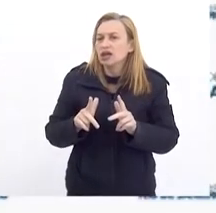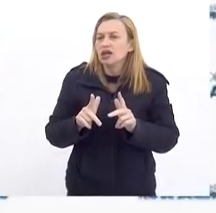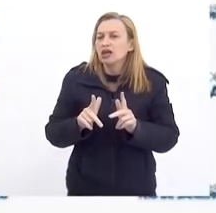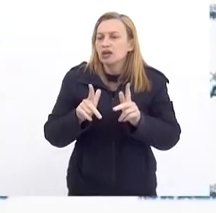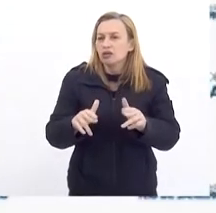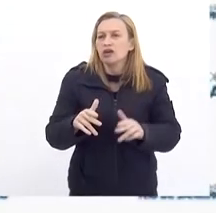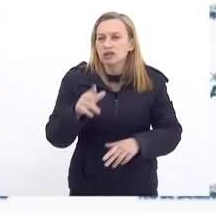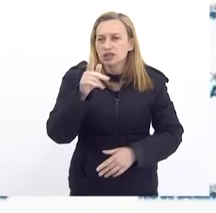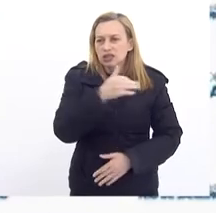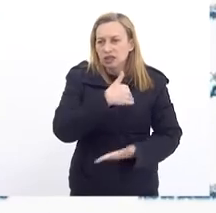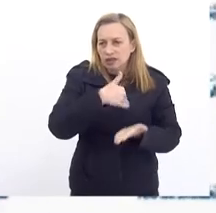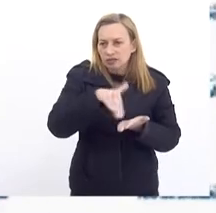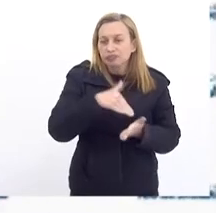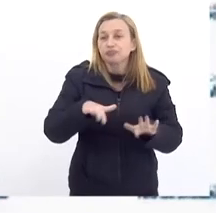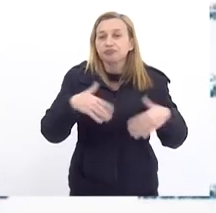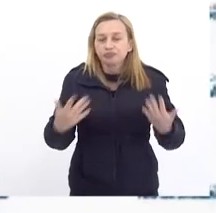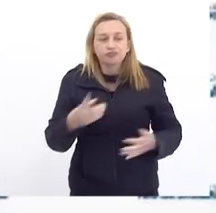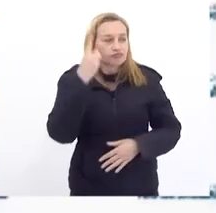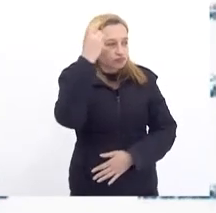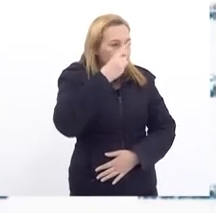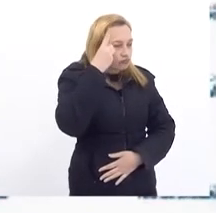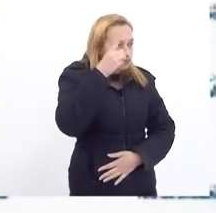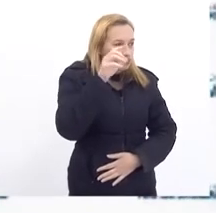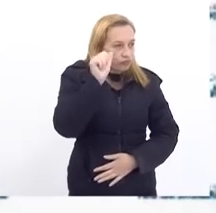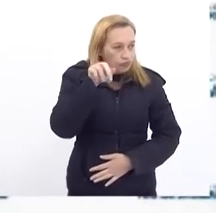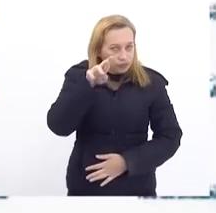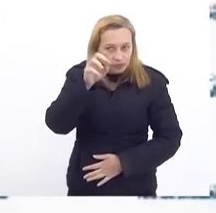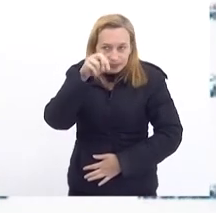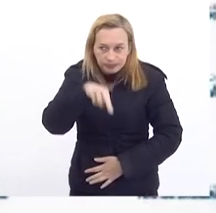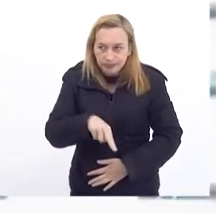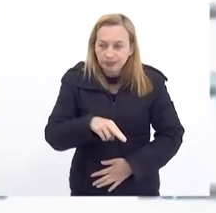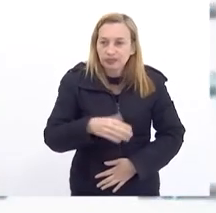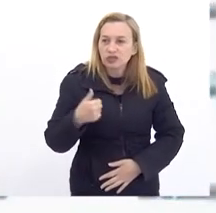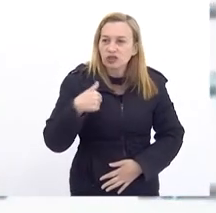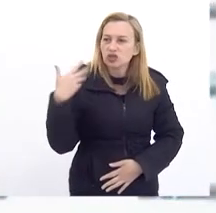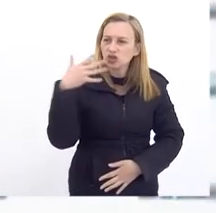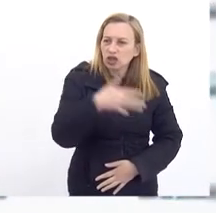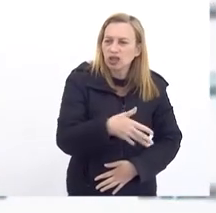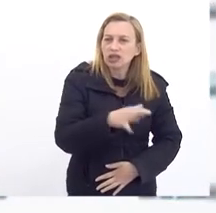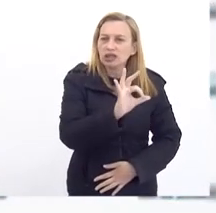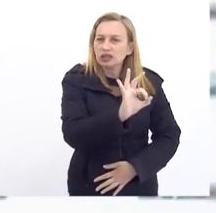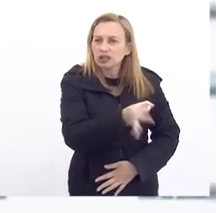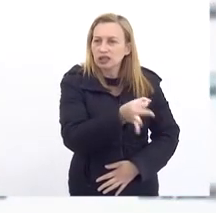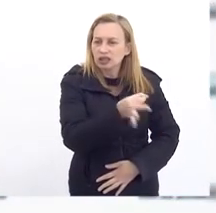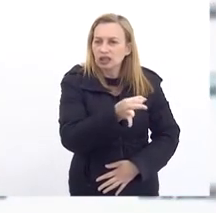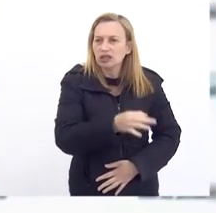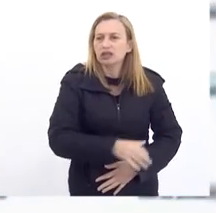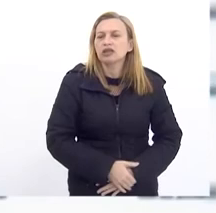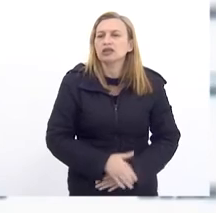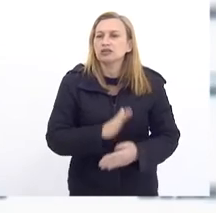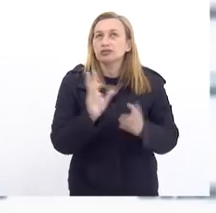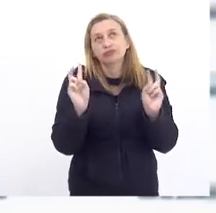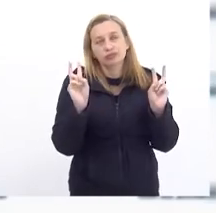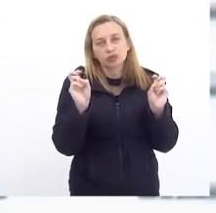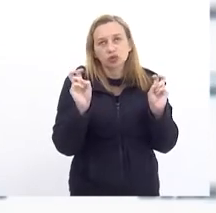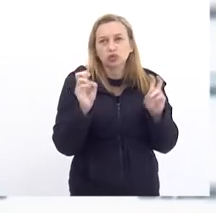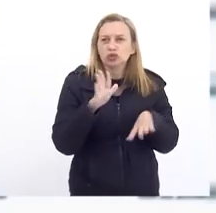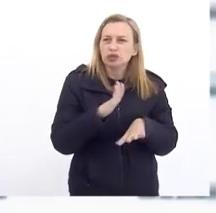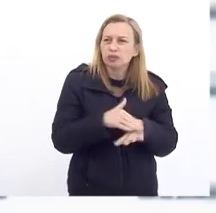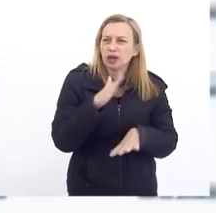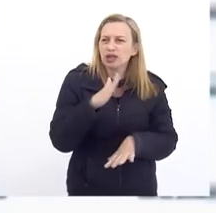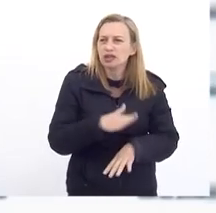Então deputado Anderson Assim que eu Cheguei aqui Obviamente Que esse é um Dos assuntos Que mais